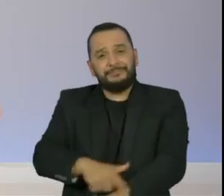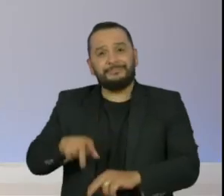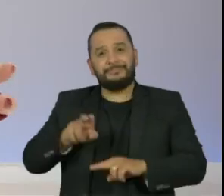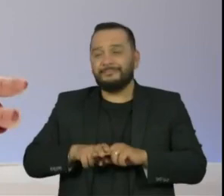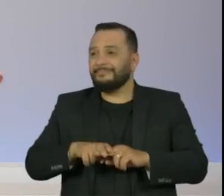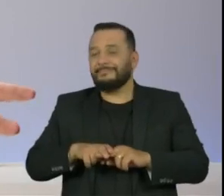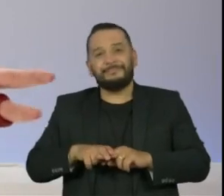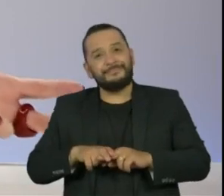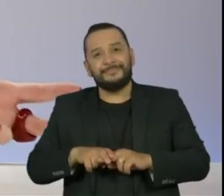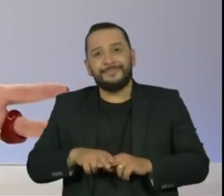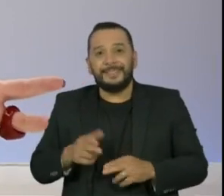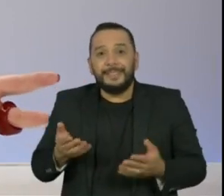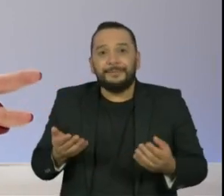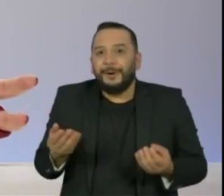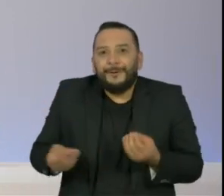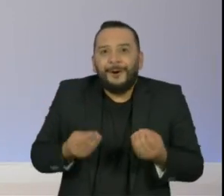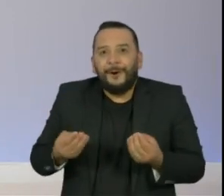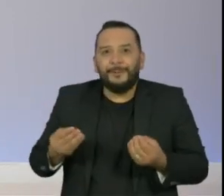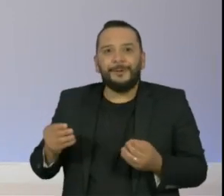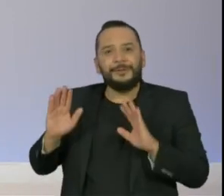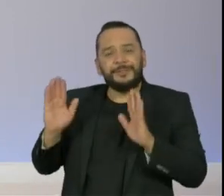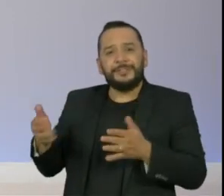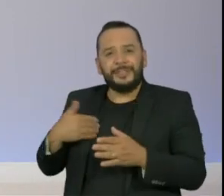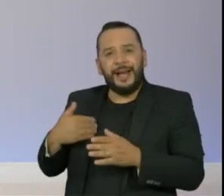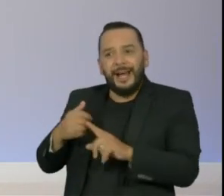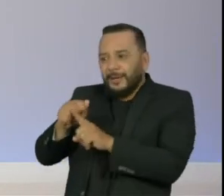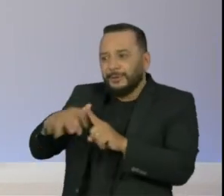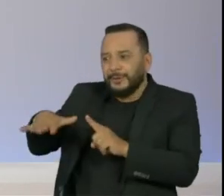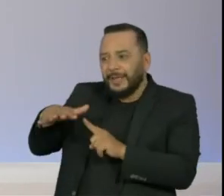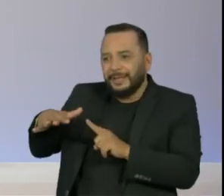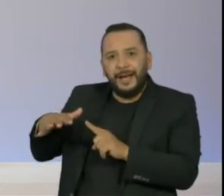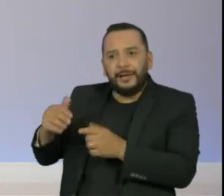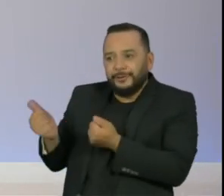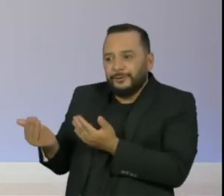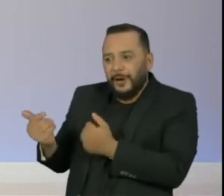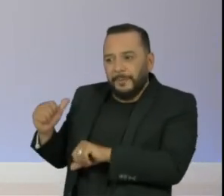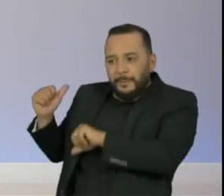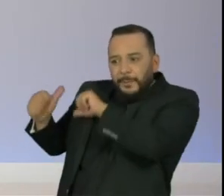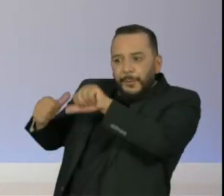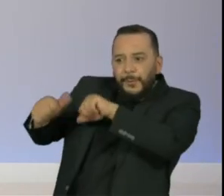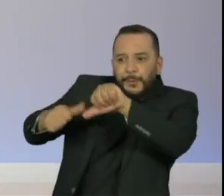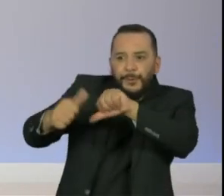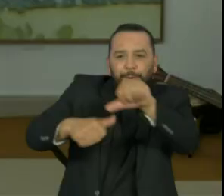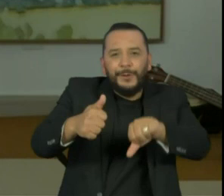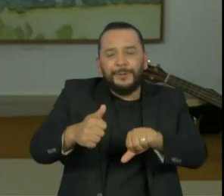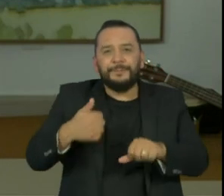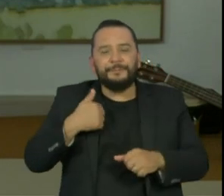impressionante para um público que mudou tanto. Eu não sei se você consegue ter um diagnóstico sobre isso.